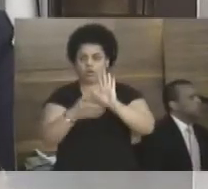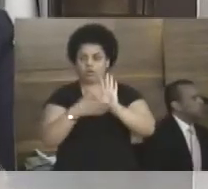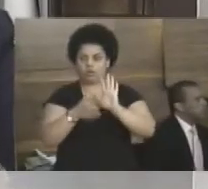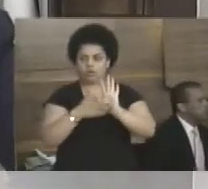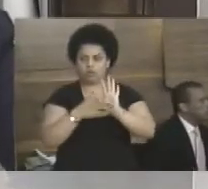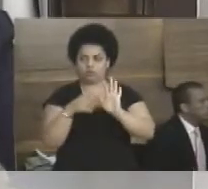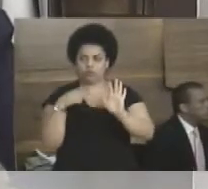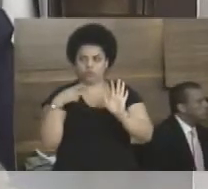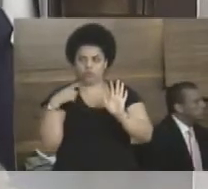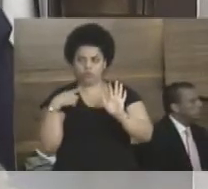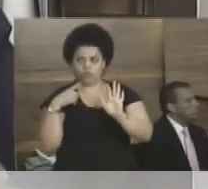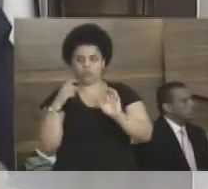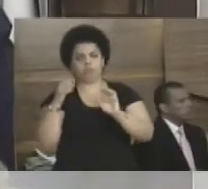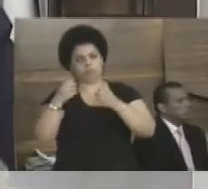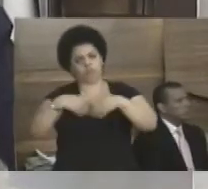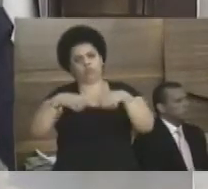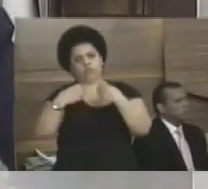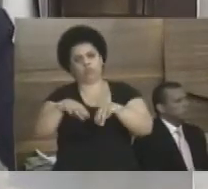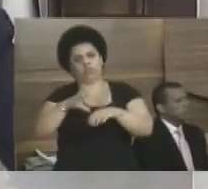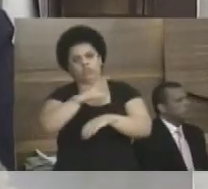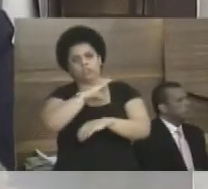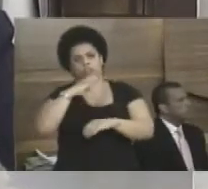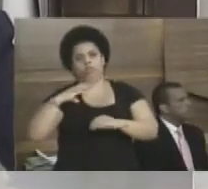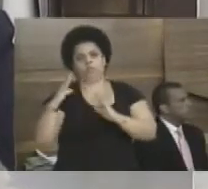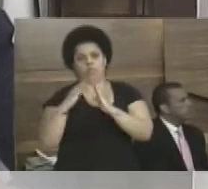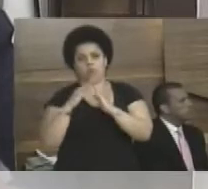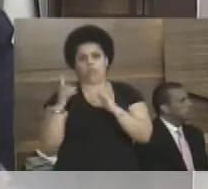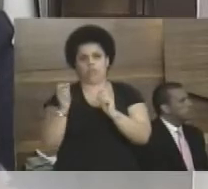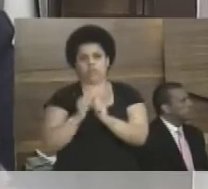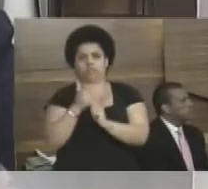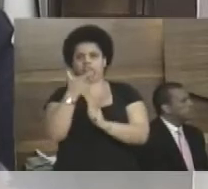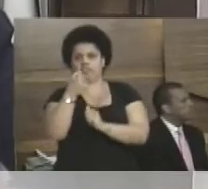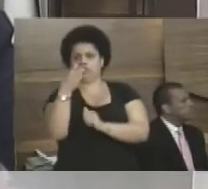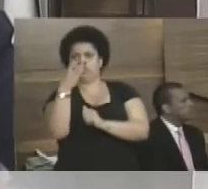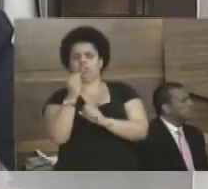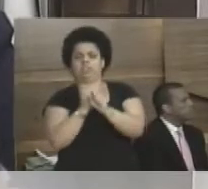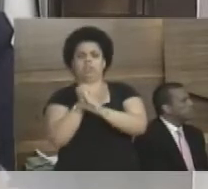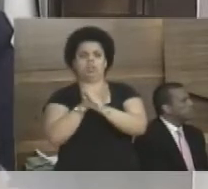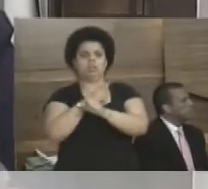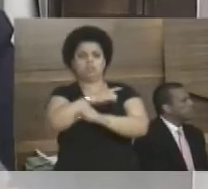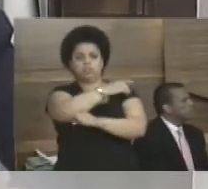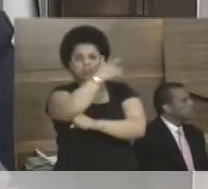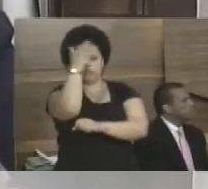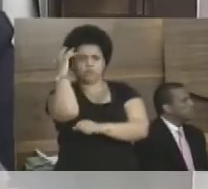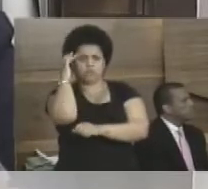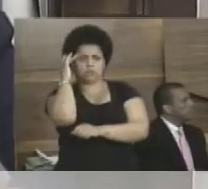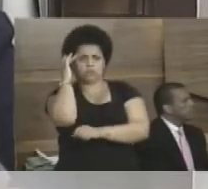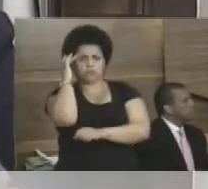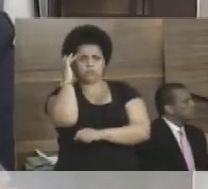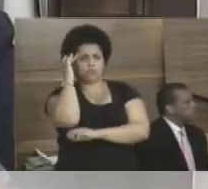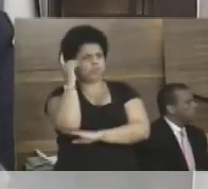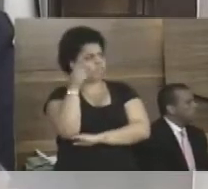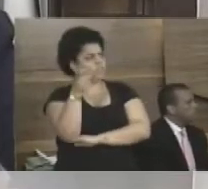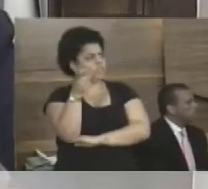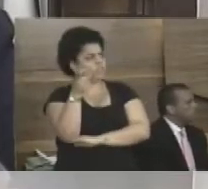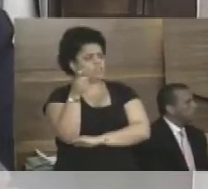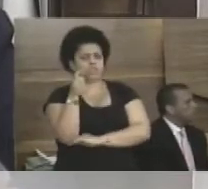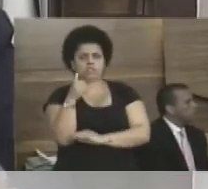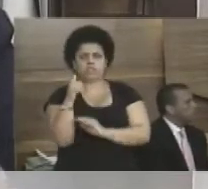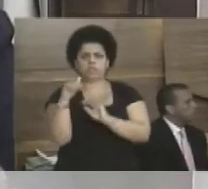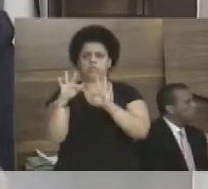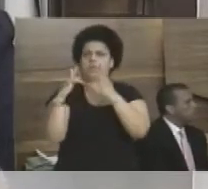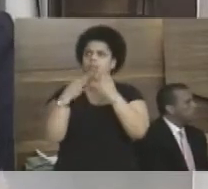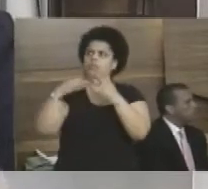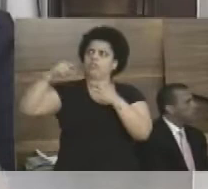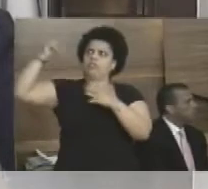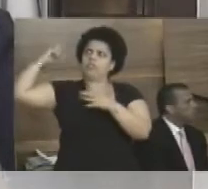estipulados, você prejudica o cidadão, que mora ali 20, 30 anos, tem gente que vem, são heranças.